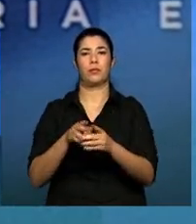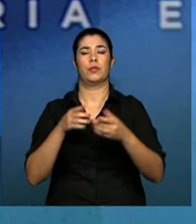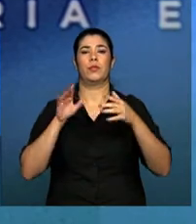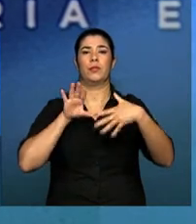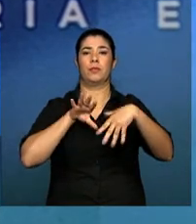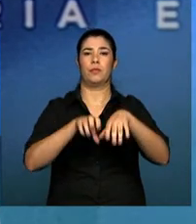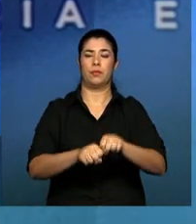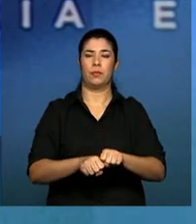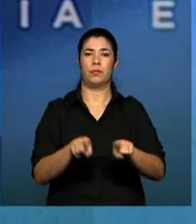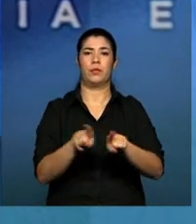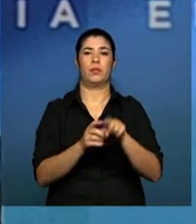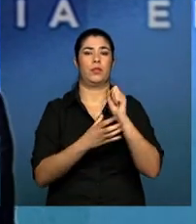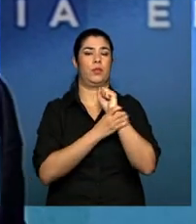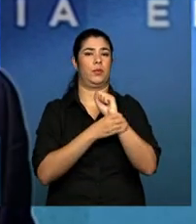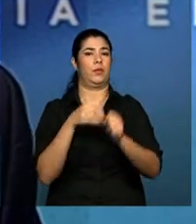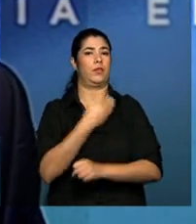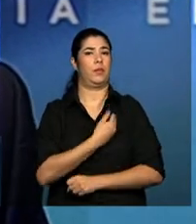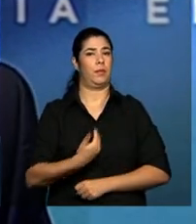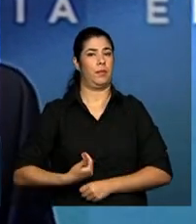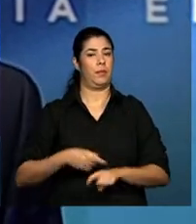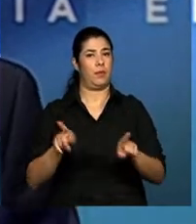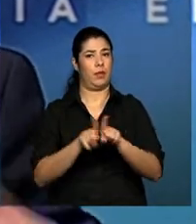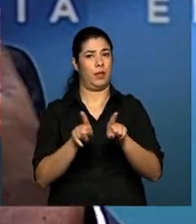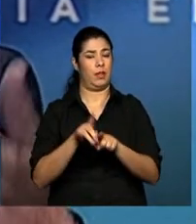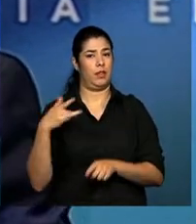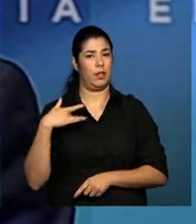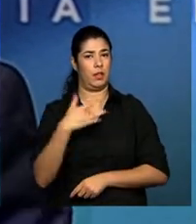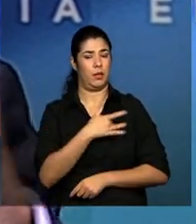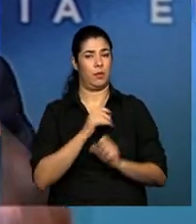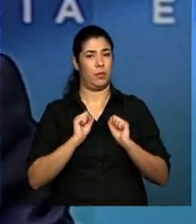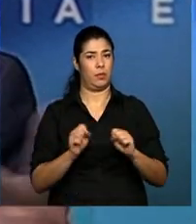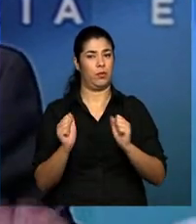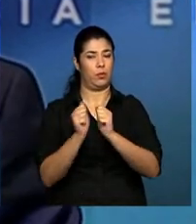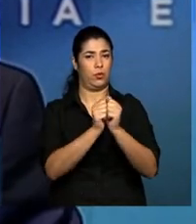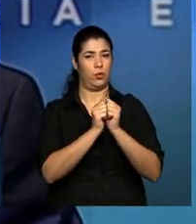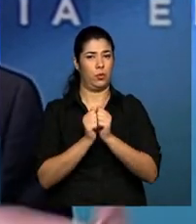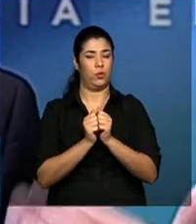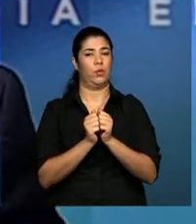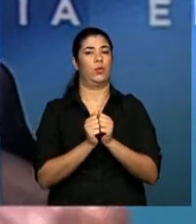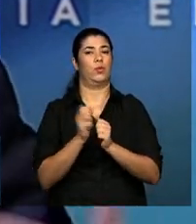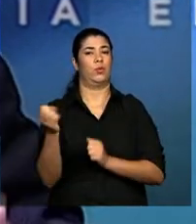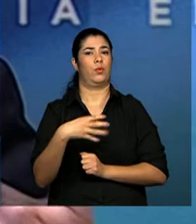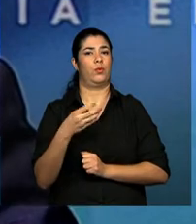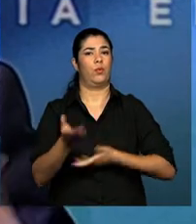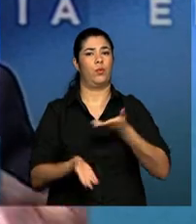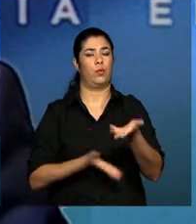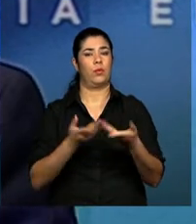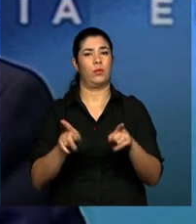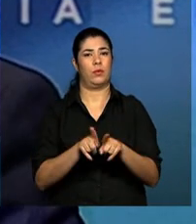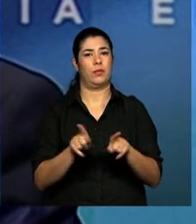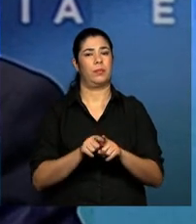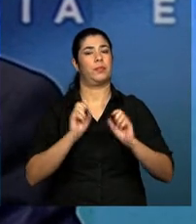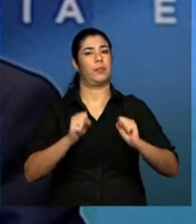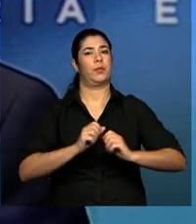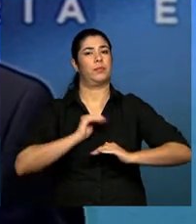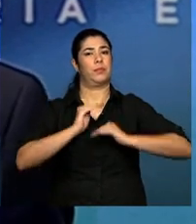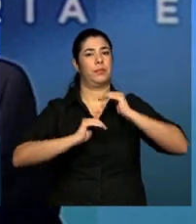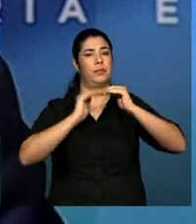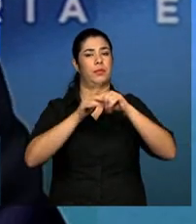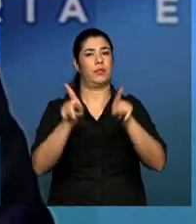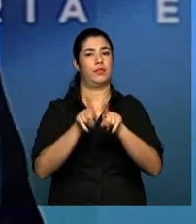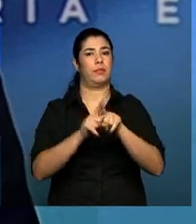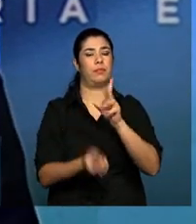da segurança pública e da saúde, para que possam novos serviços se habilitarem. Nós pretendemos progressivamente,